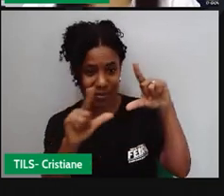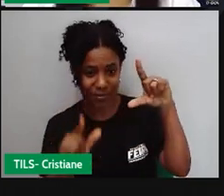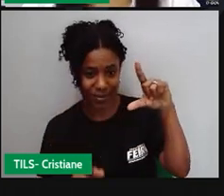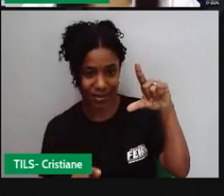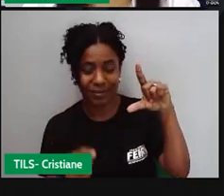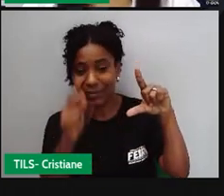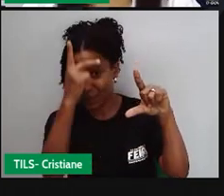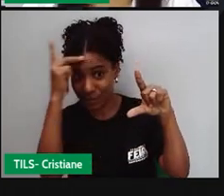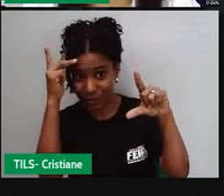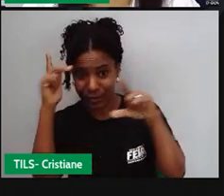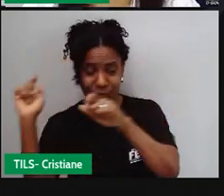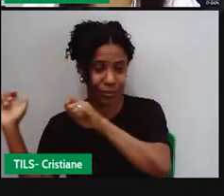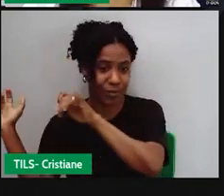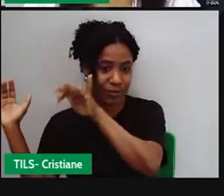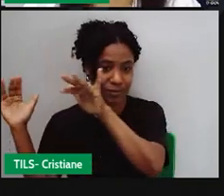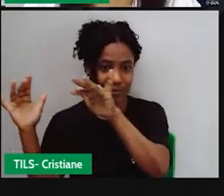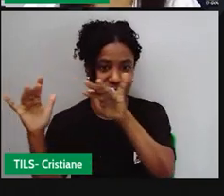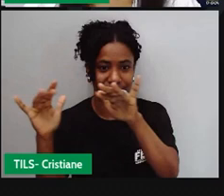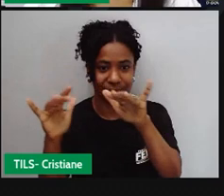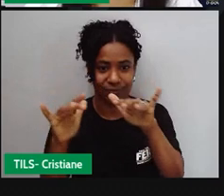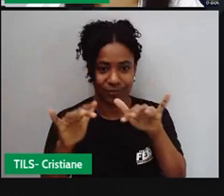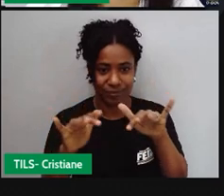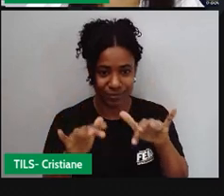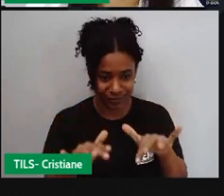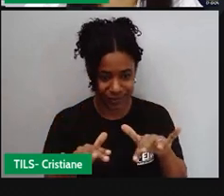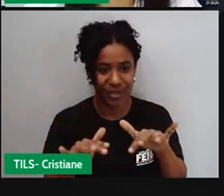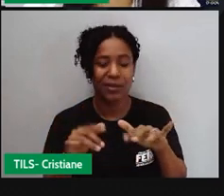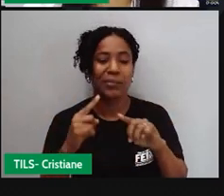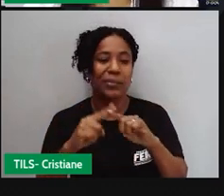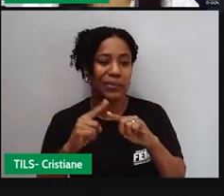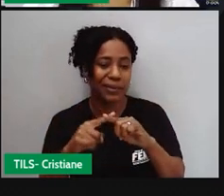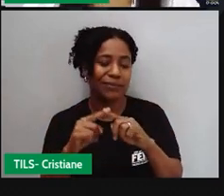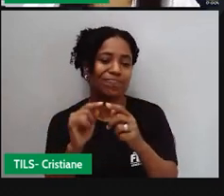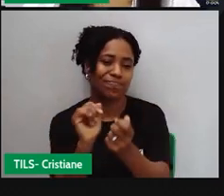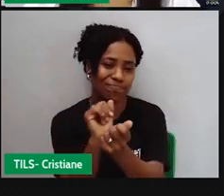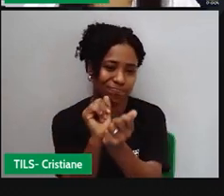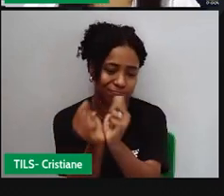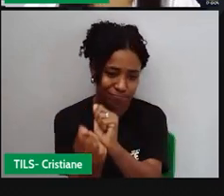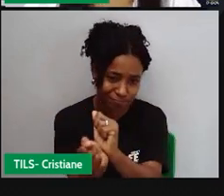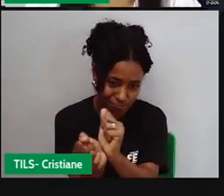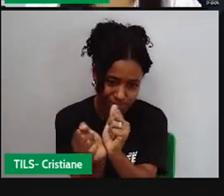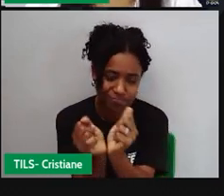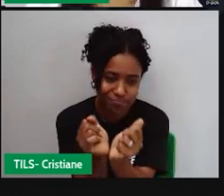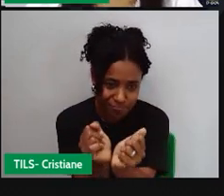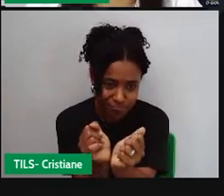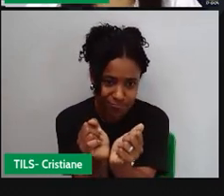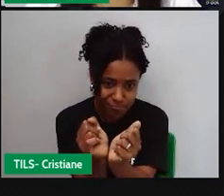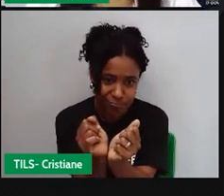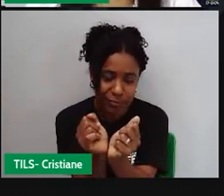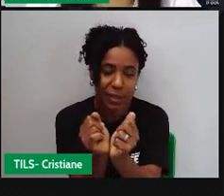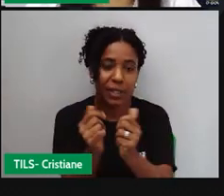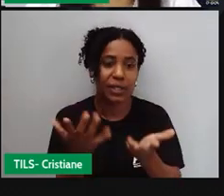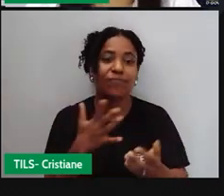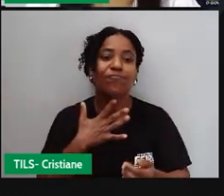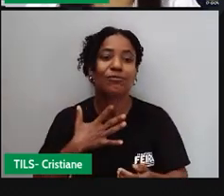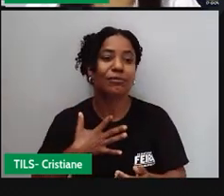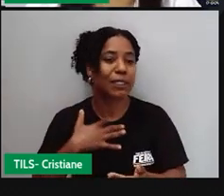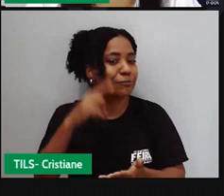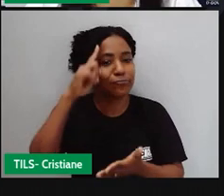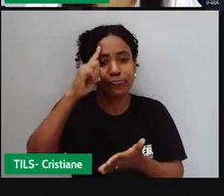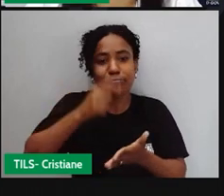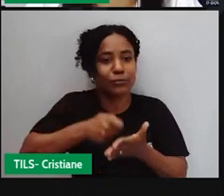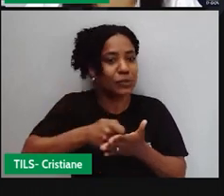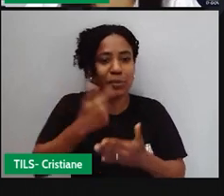Brasil, mesmo que eles tenham vindo em condições desumanas, tenham vindo contra a vontade para serem escravizados,